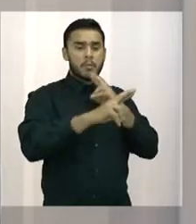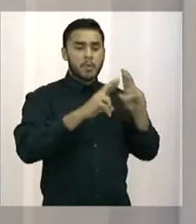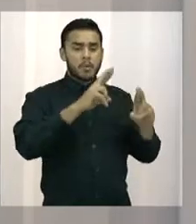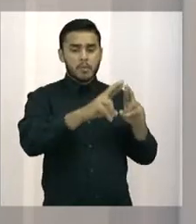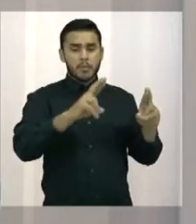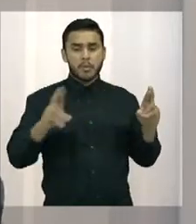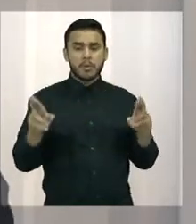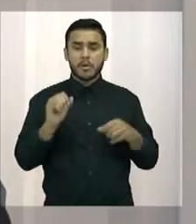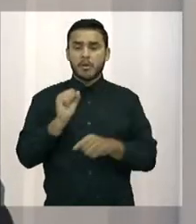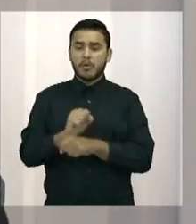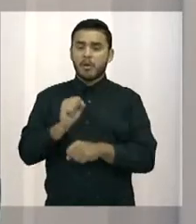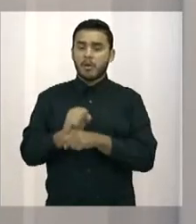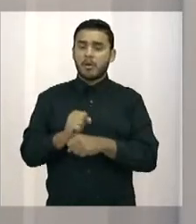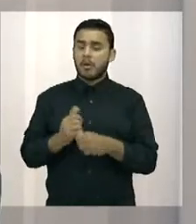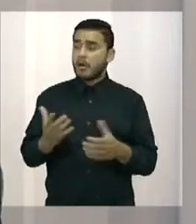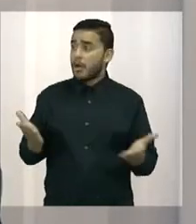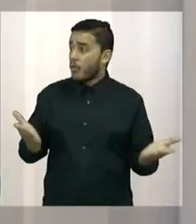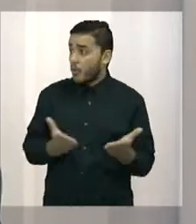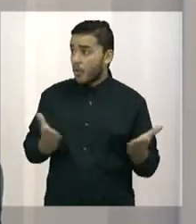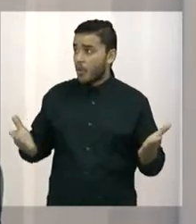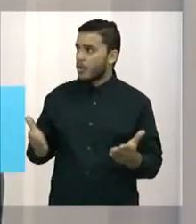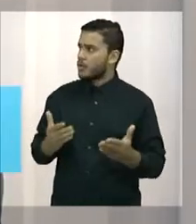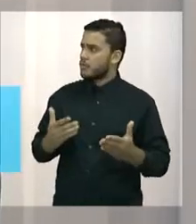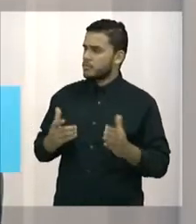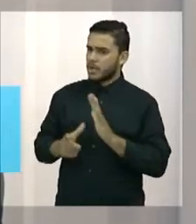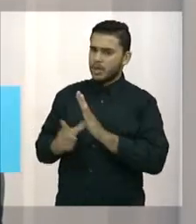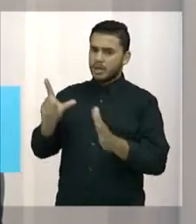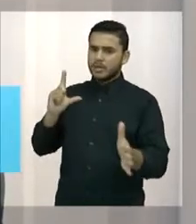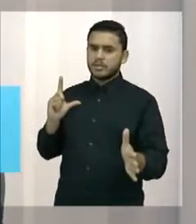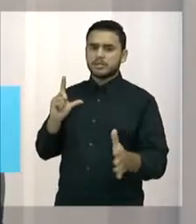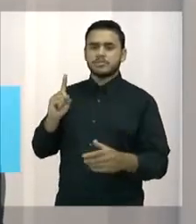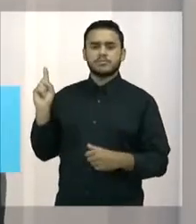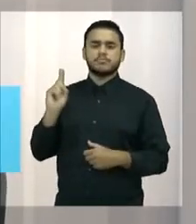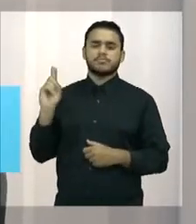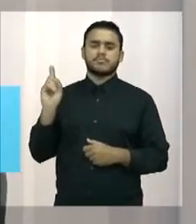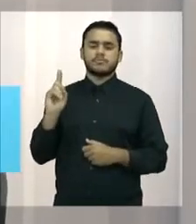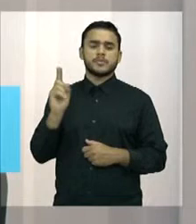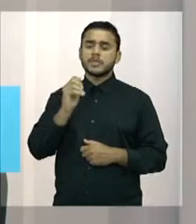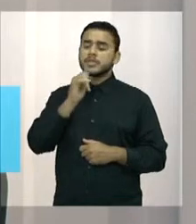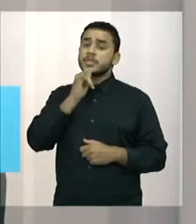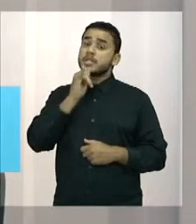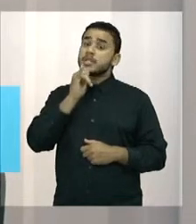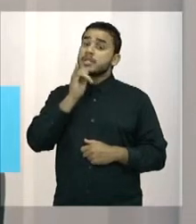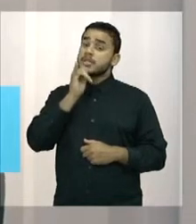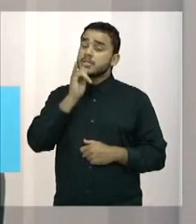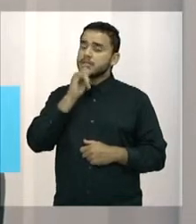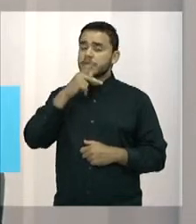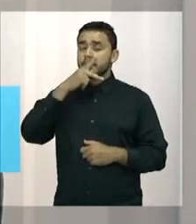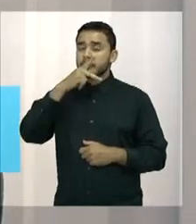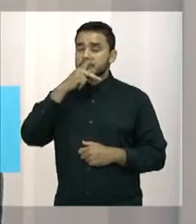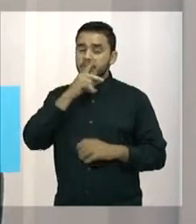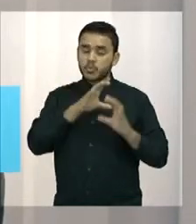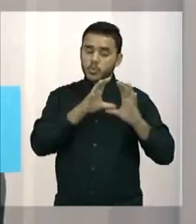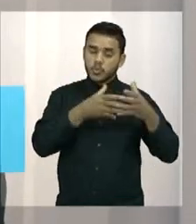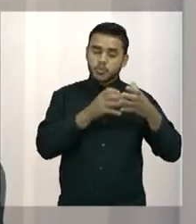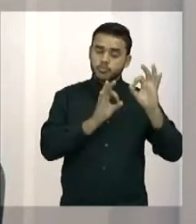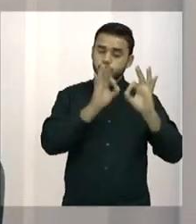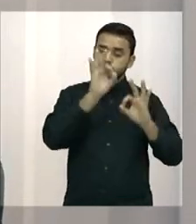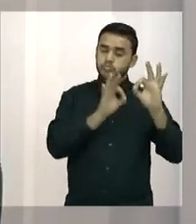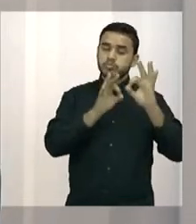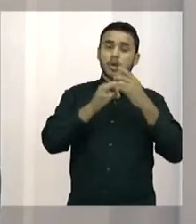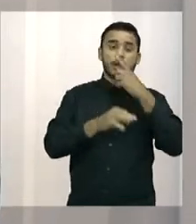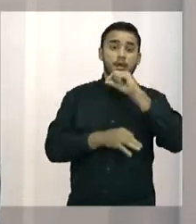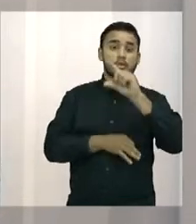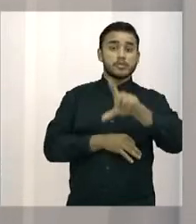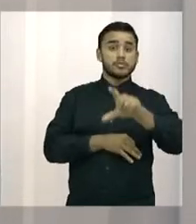quer ser candidato, por que é isso, por aquilo, por aquilo outro. E na minha concepção, eu acho que os partidos deviam procurar se estruturar direitinho, escolher os